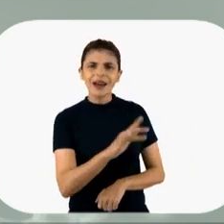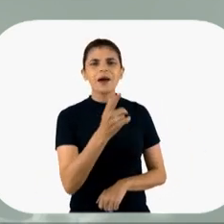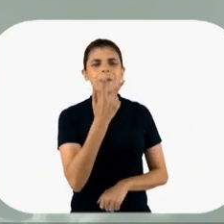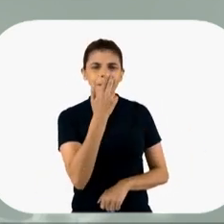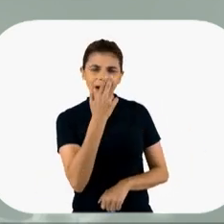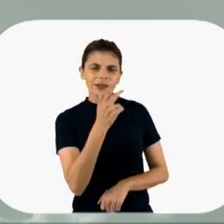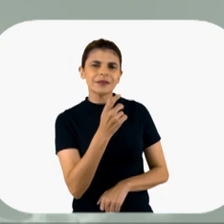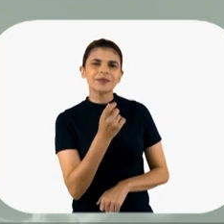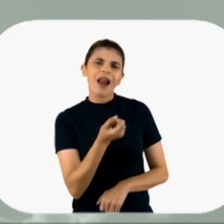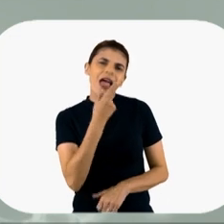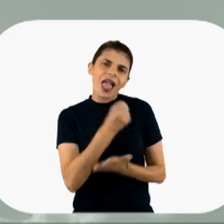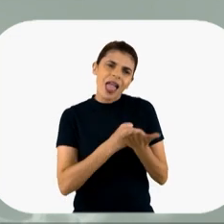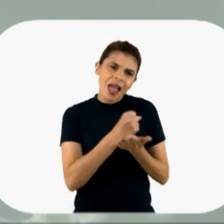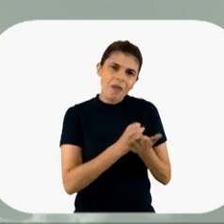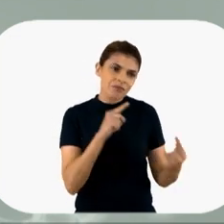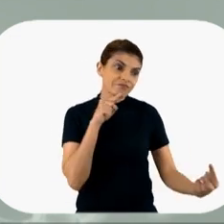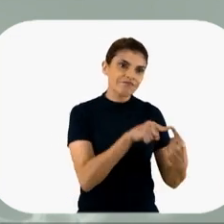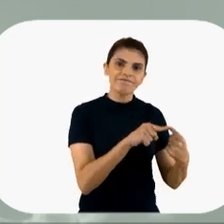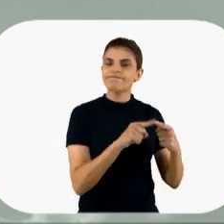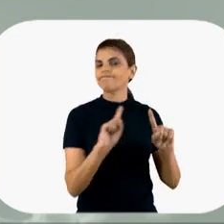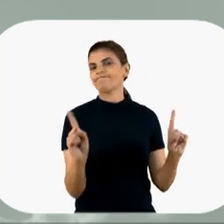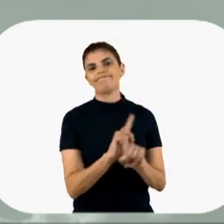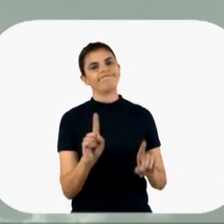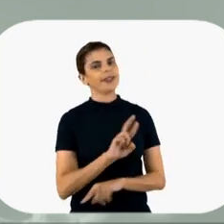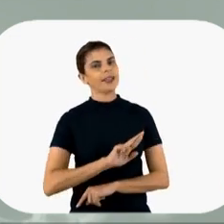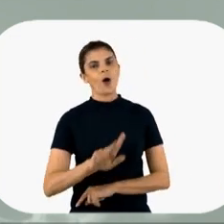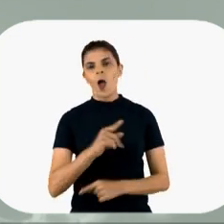coloca uma droga baseada em um racional maravilhoso, não é bem isso.